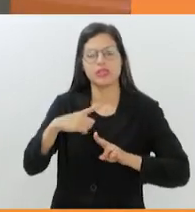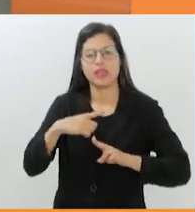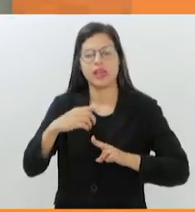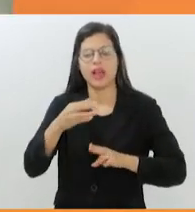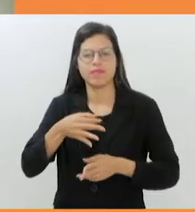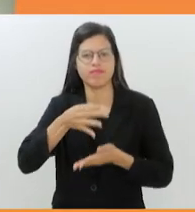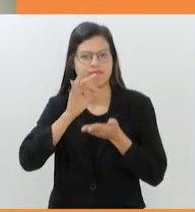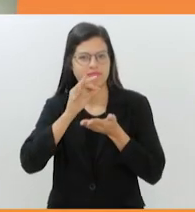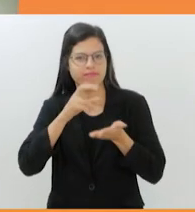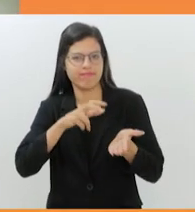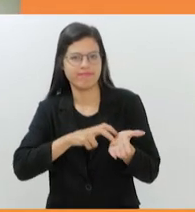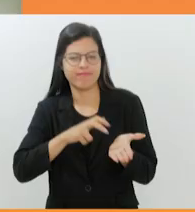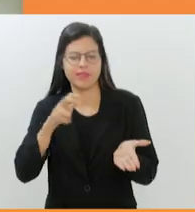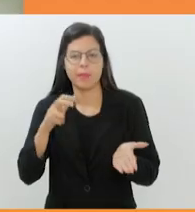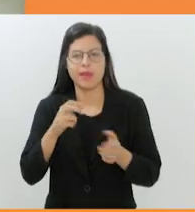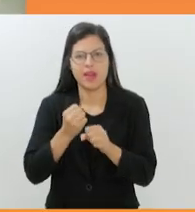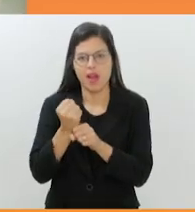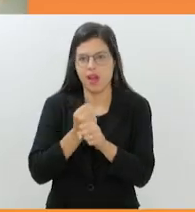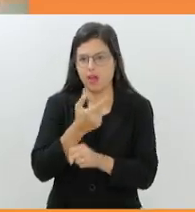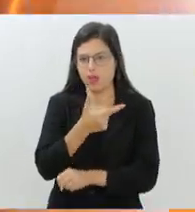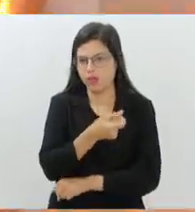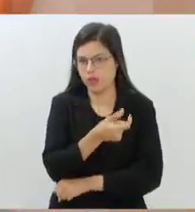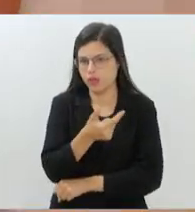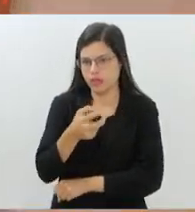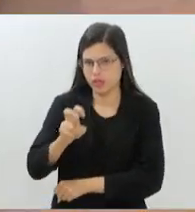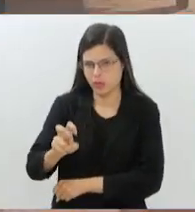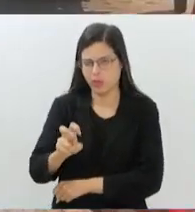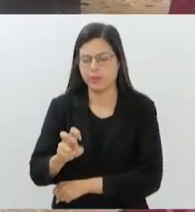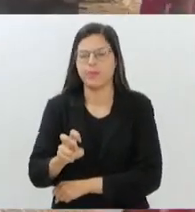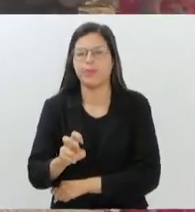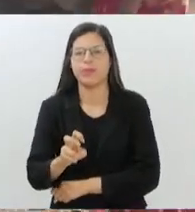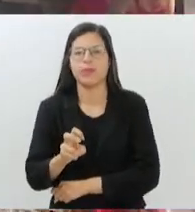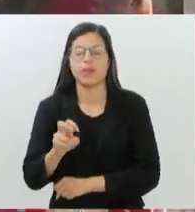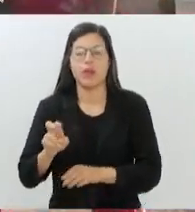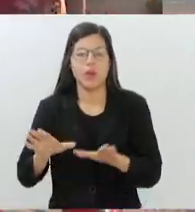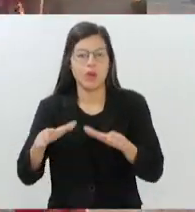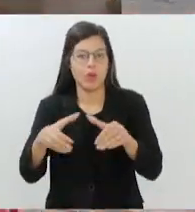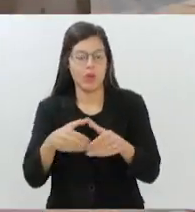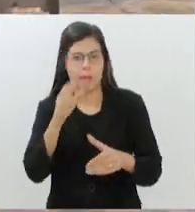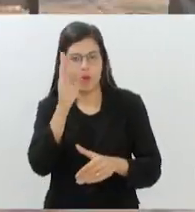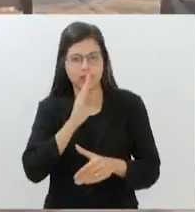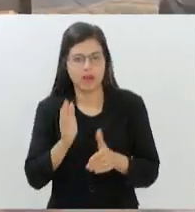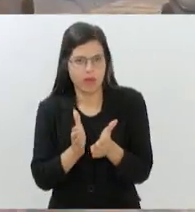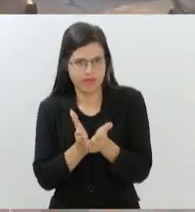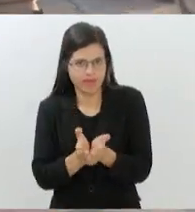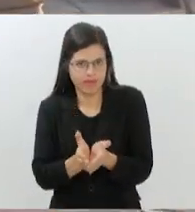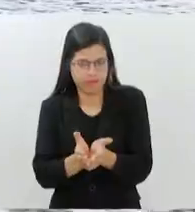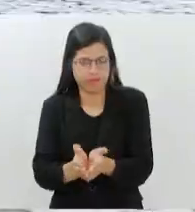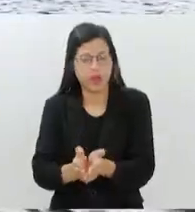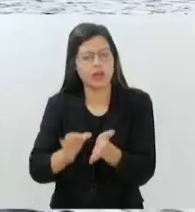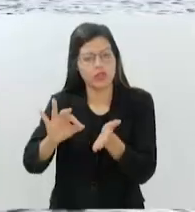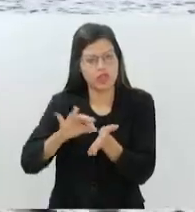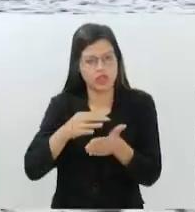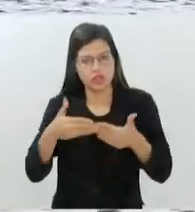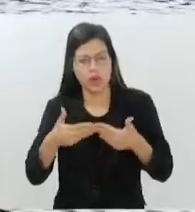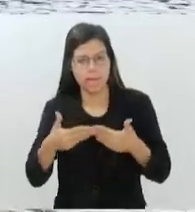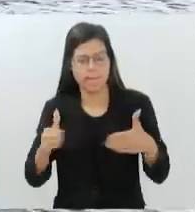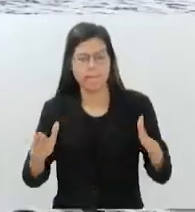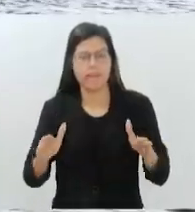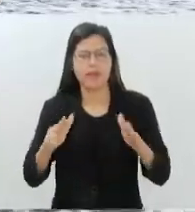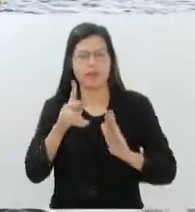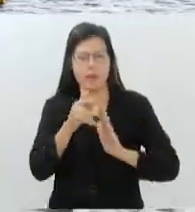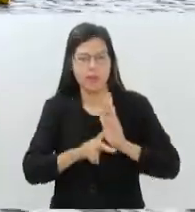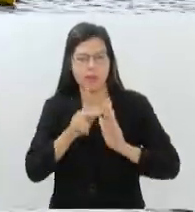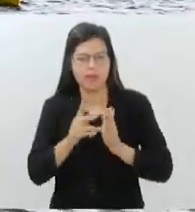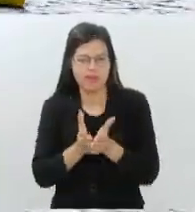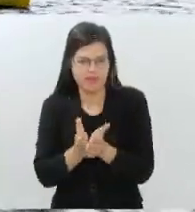o café da manhã a partir de 2025. Confederação Brasileira de Vela abre inscrições para projeto Velejando